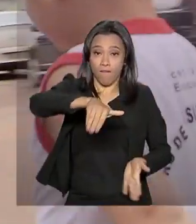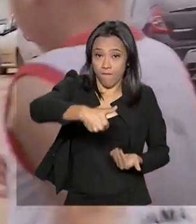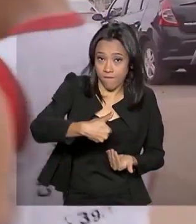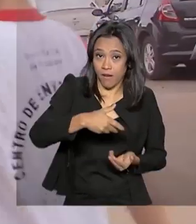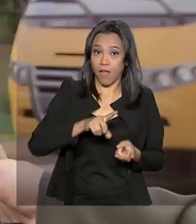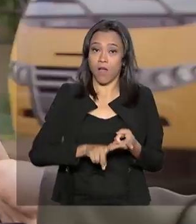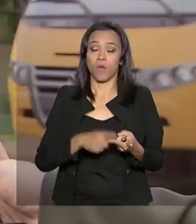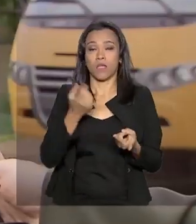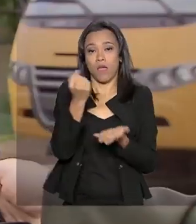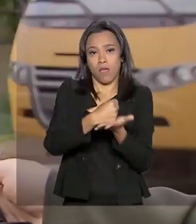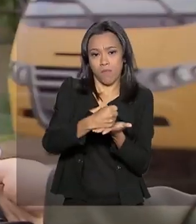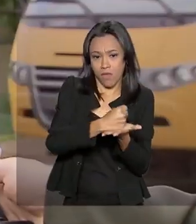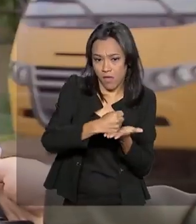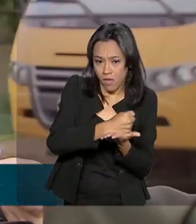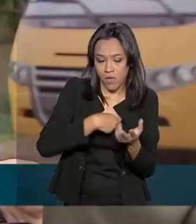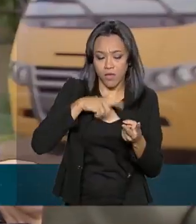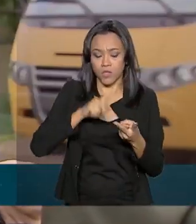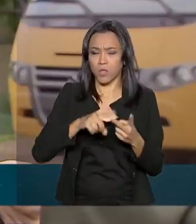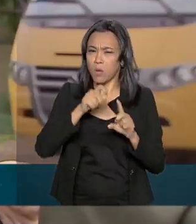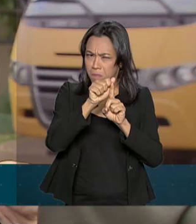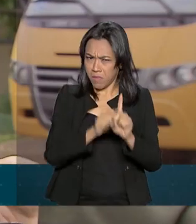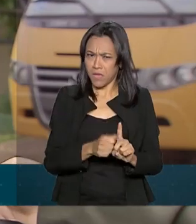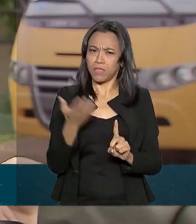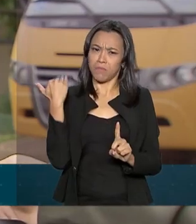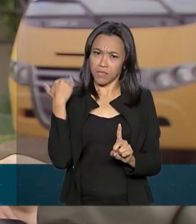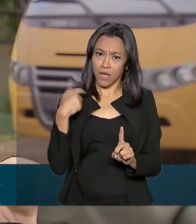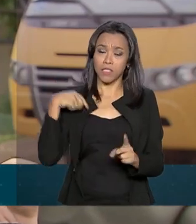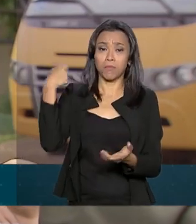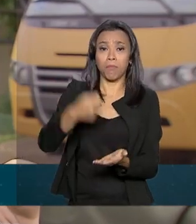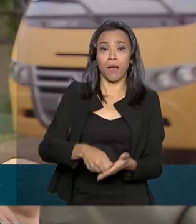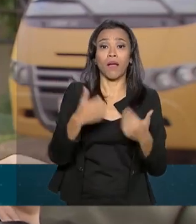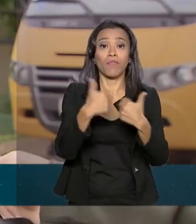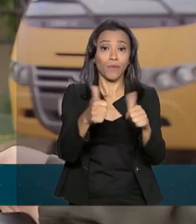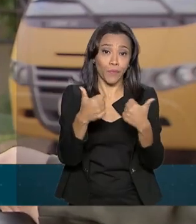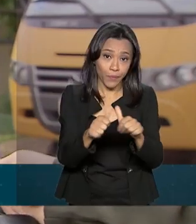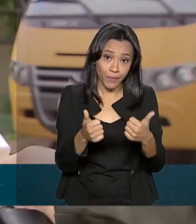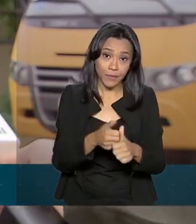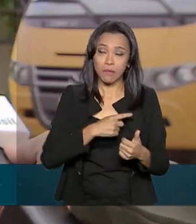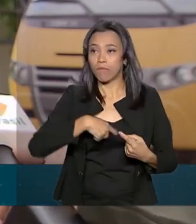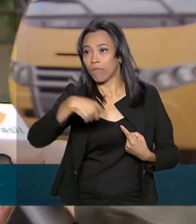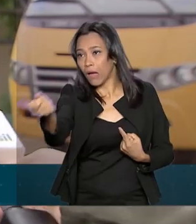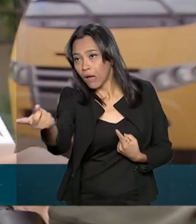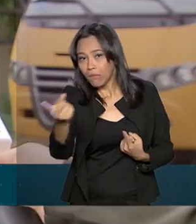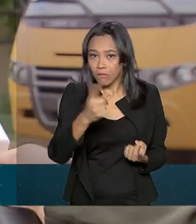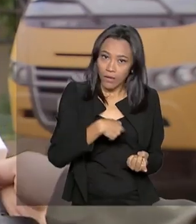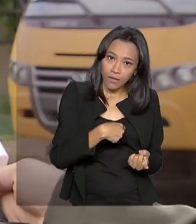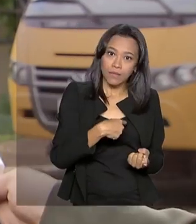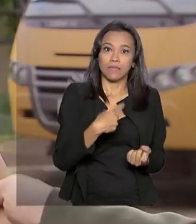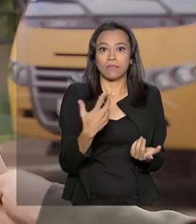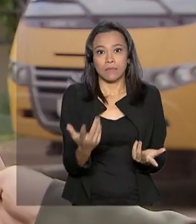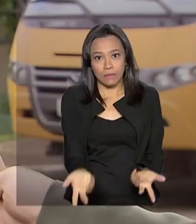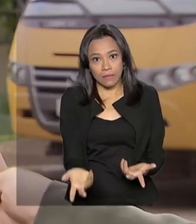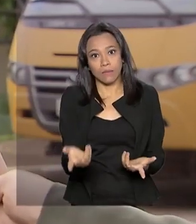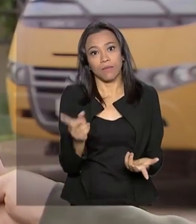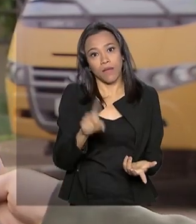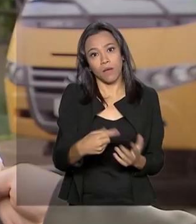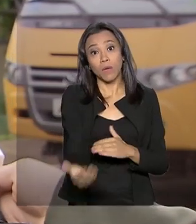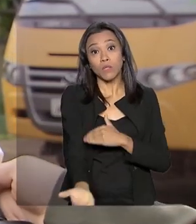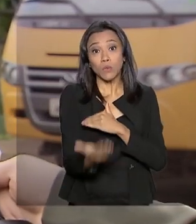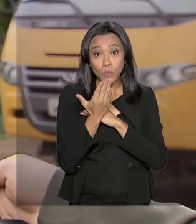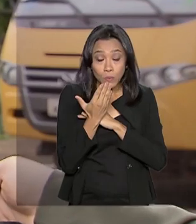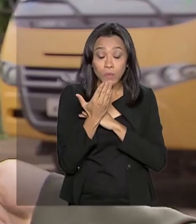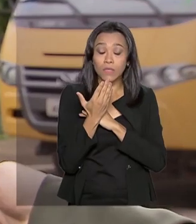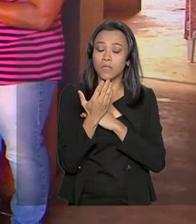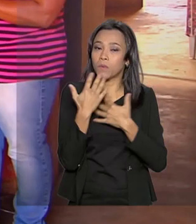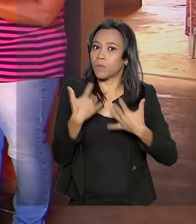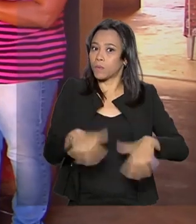medicação, até mês passado a gente pagava passagem, passagem para cá, passagem para lá, então é uma ajuda que vem